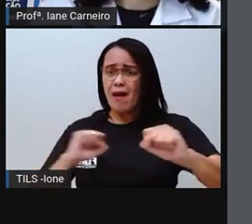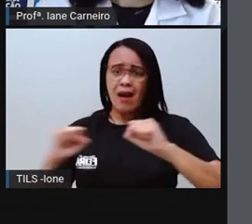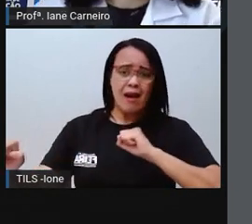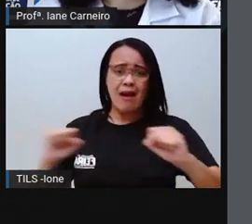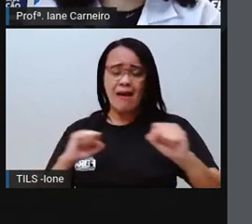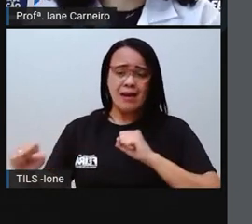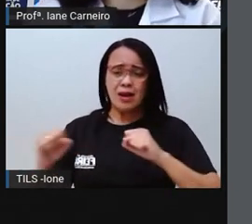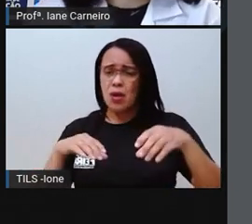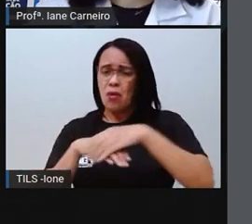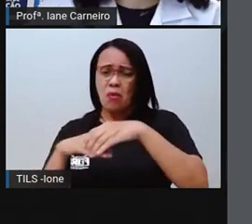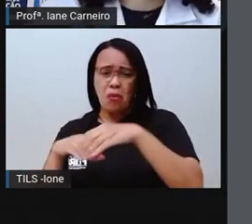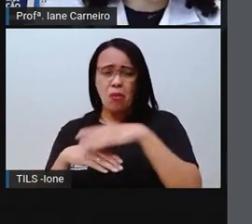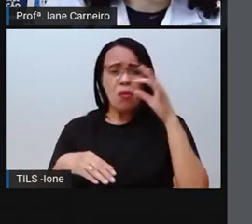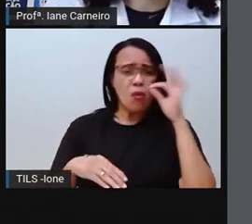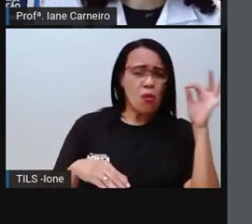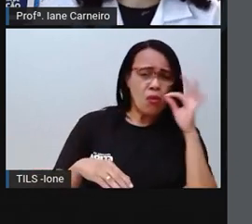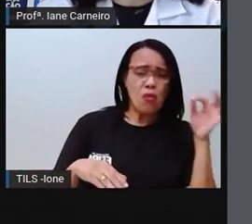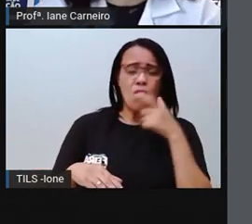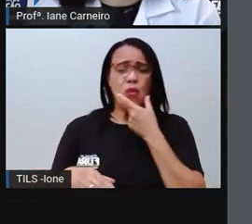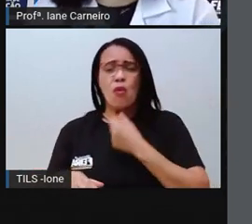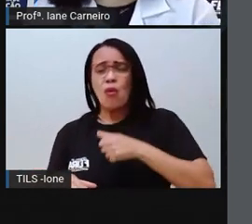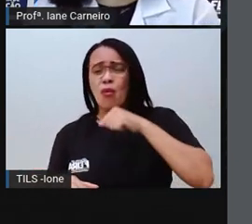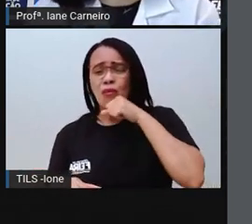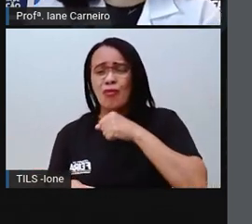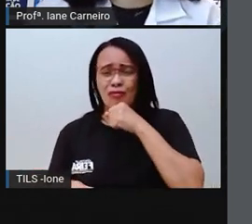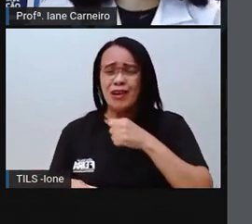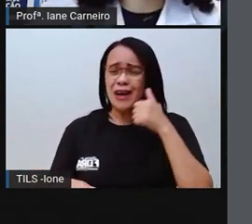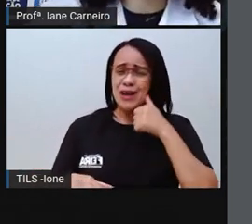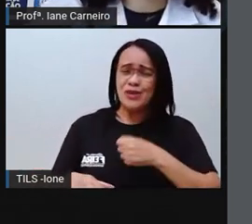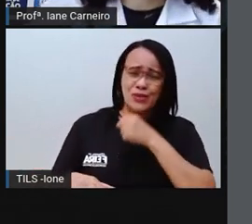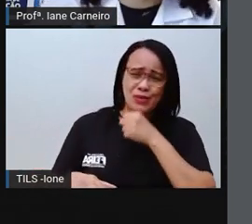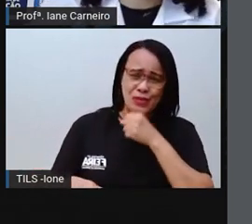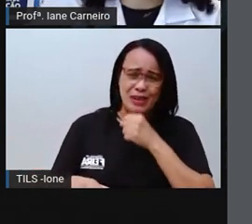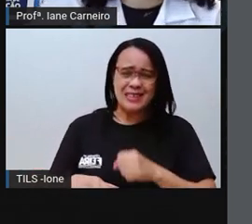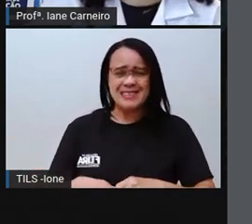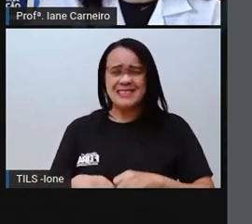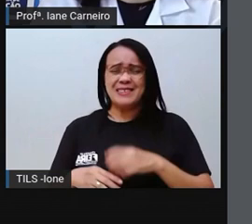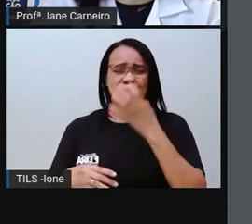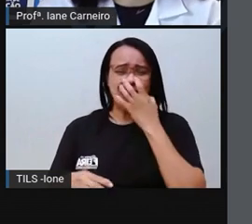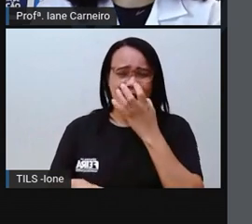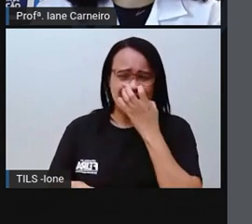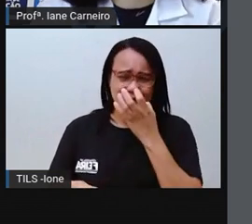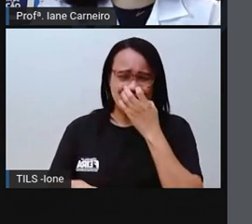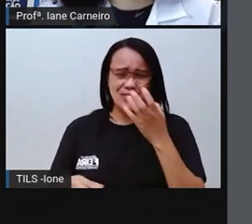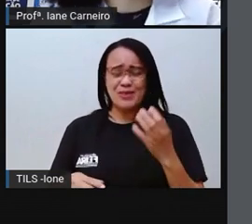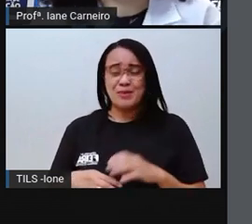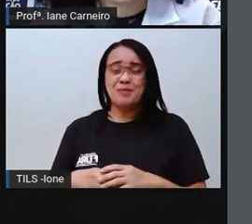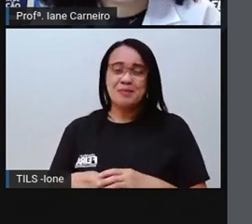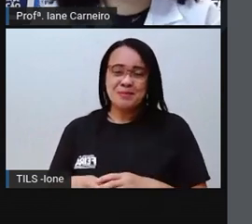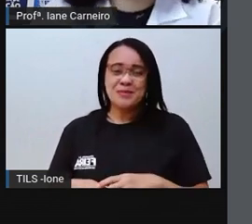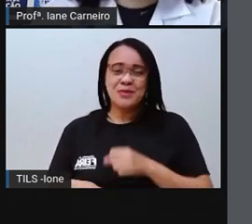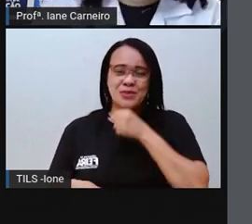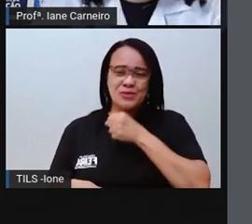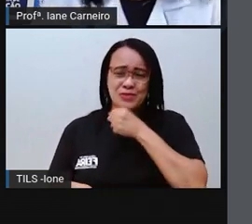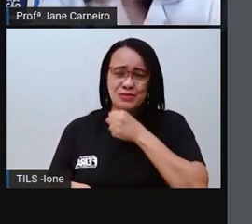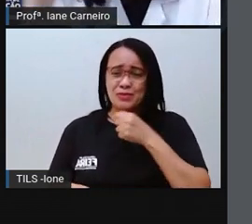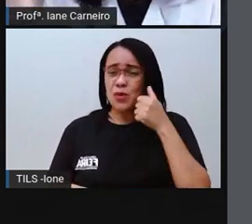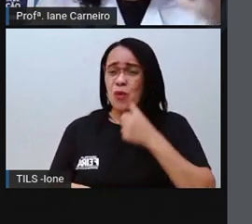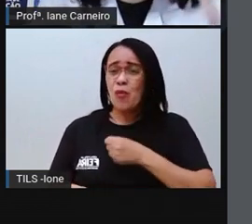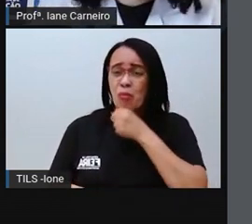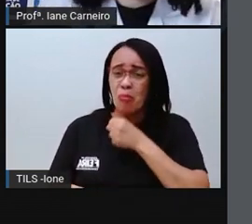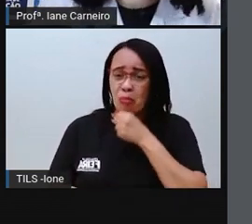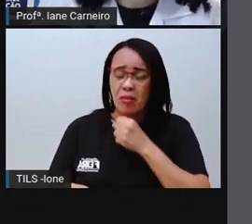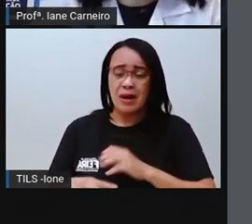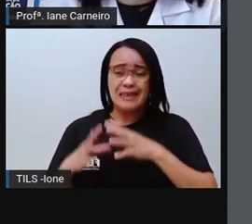sapato, o gato, a velha, o vira-lata, fedelho, fedelho e o velho muito velho. Que